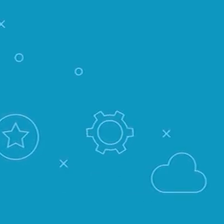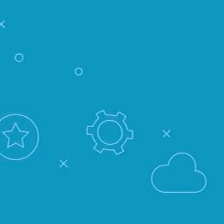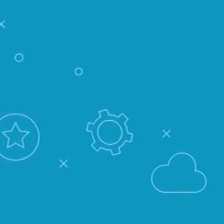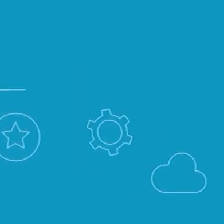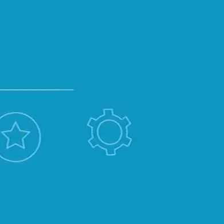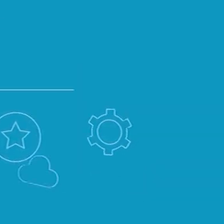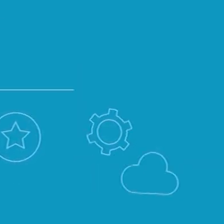tchau.